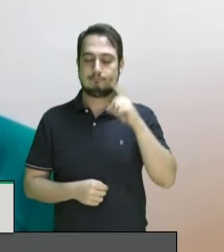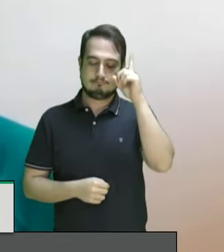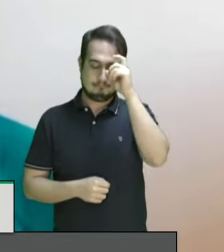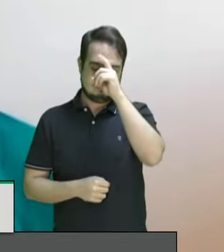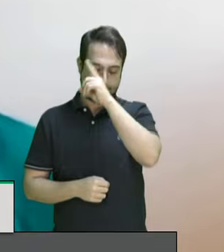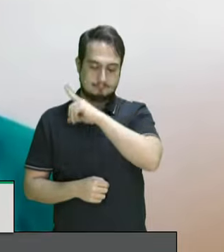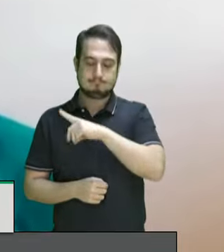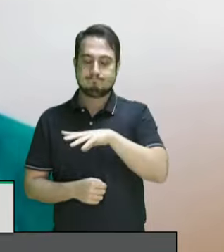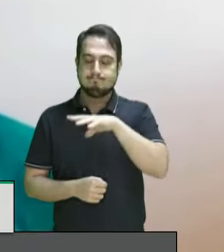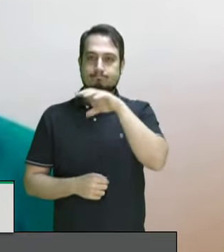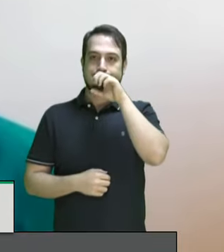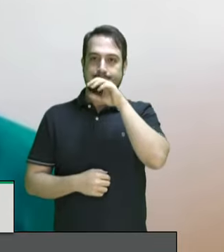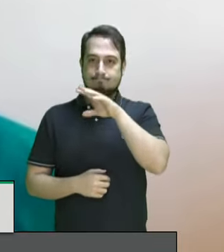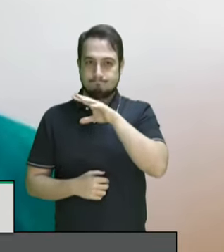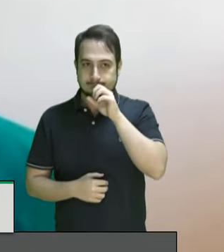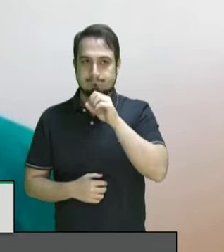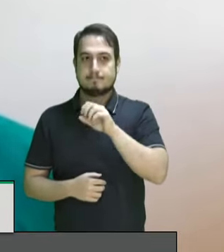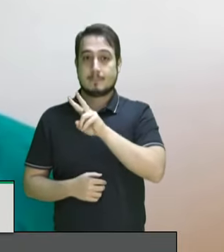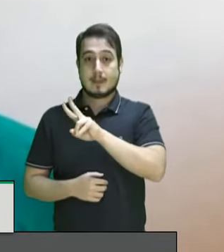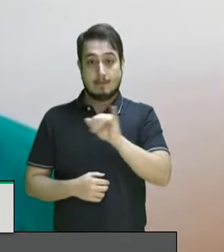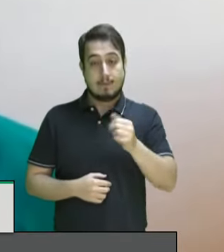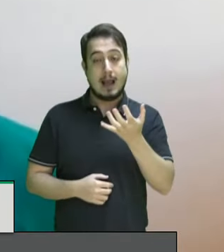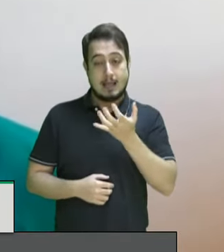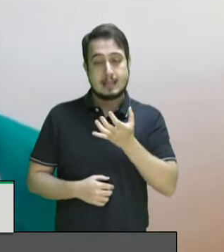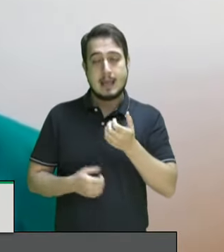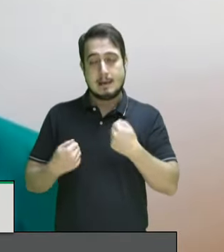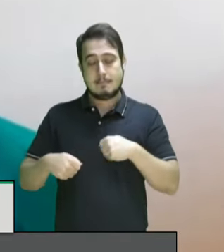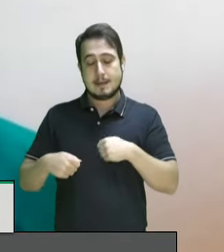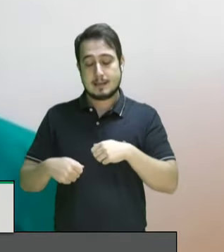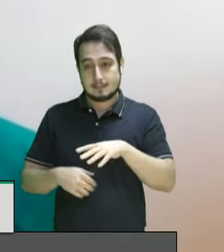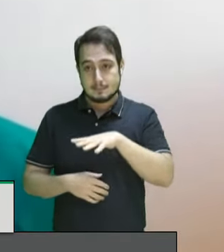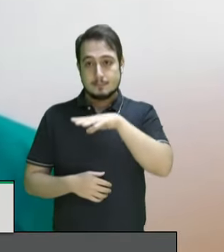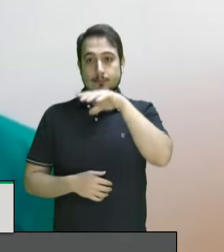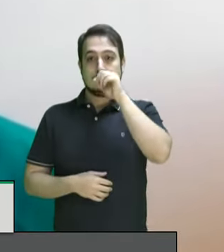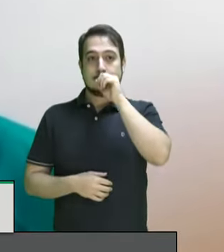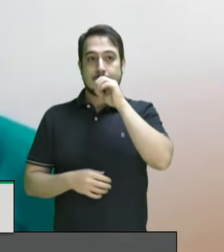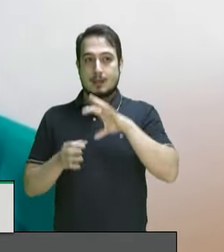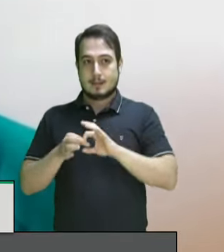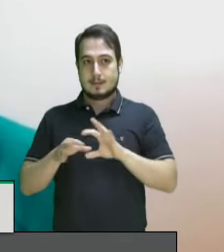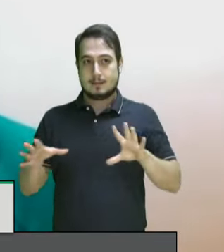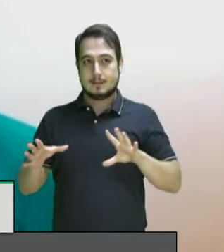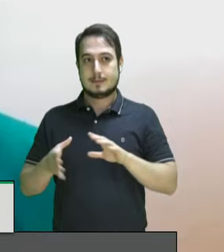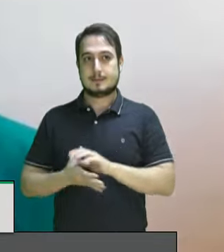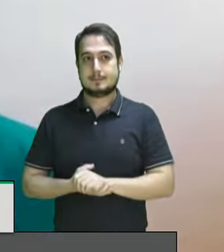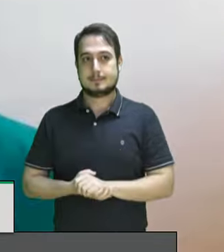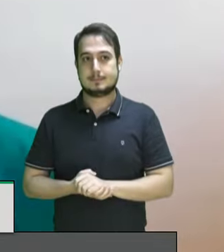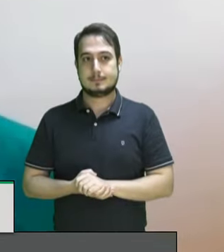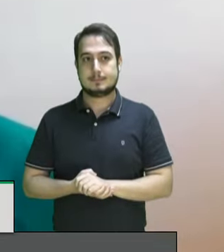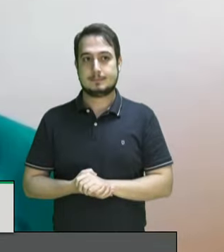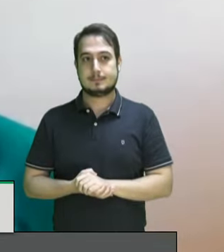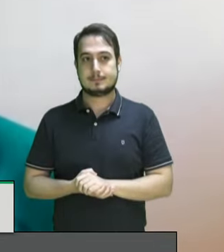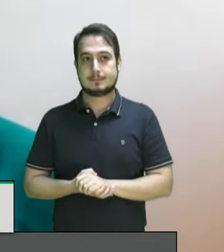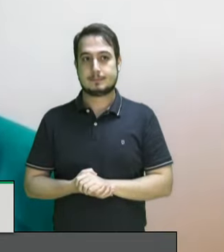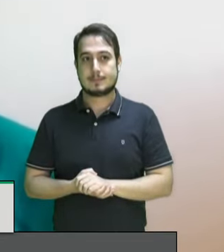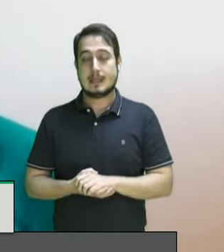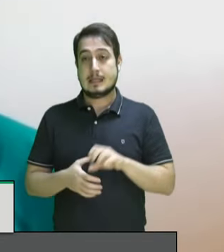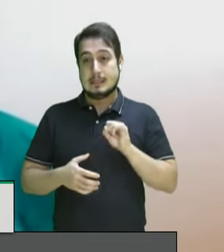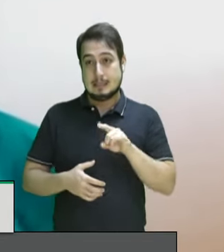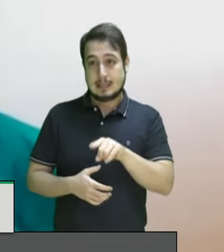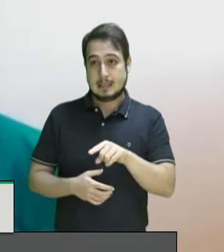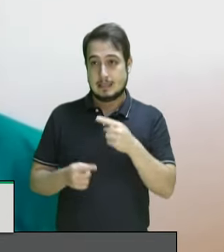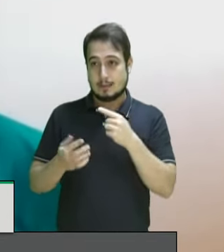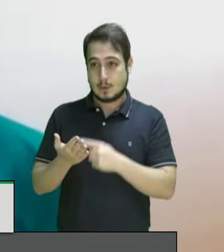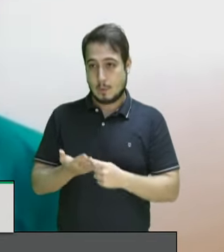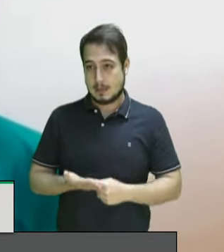de respirar. E a gente vai e quer respirar. se eles combinaram é que nós não podemos resistir,